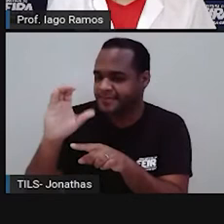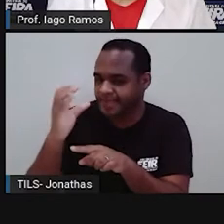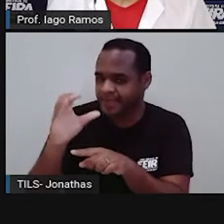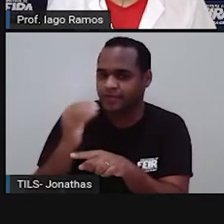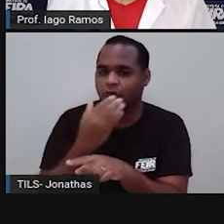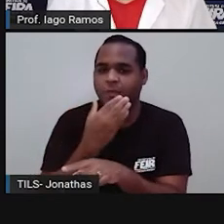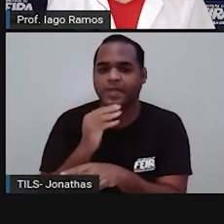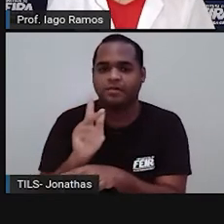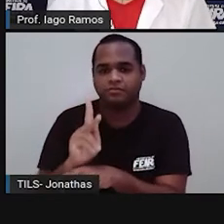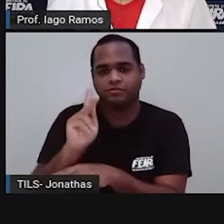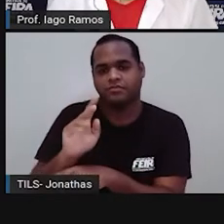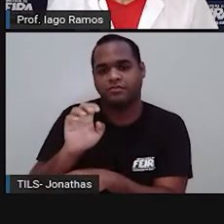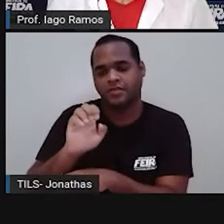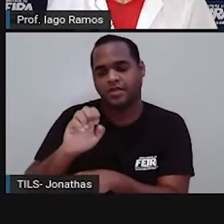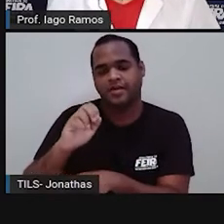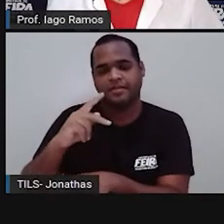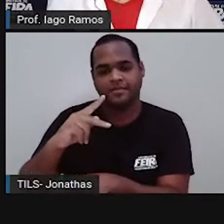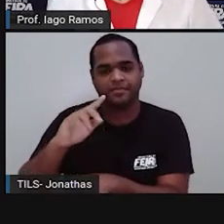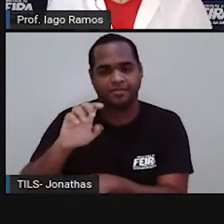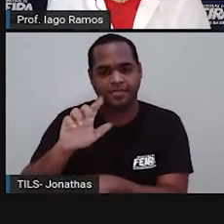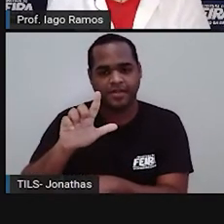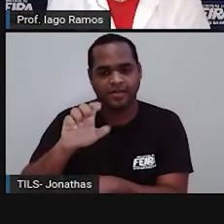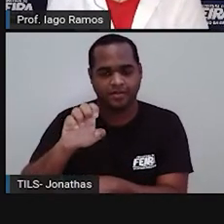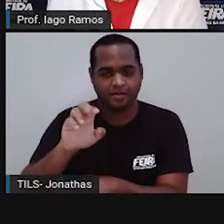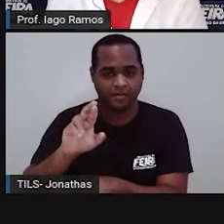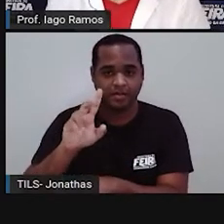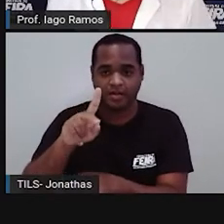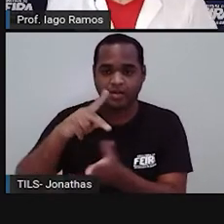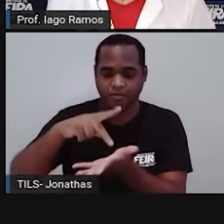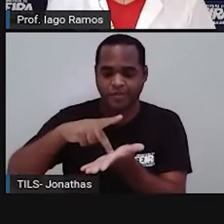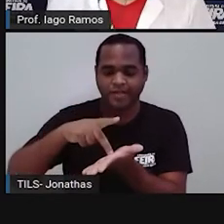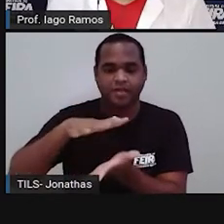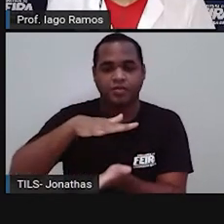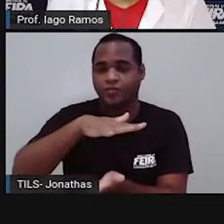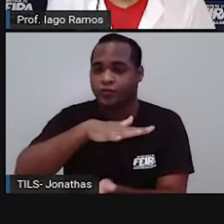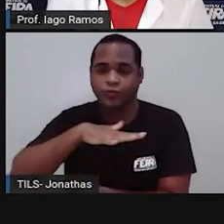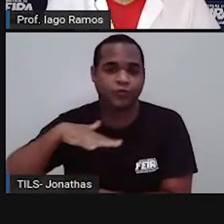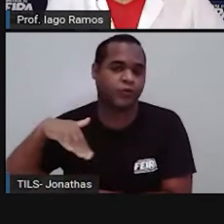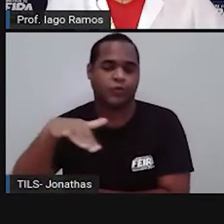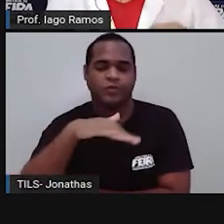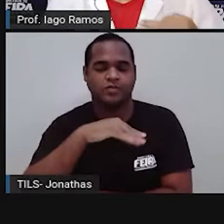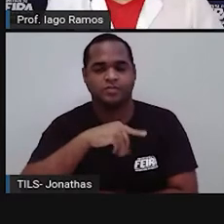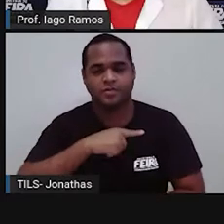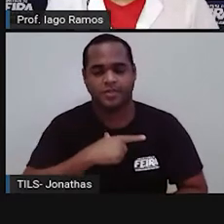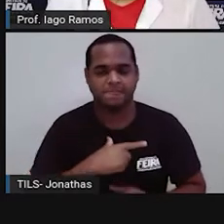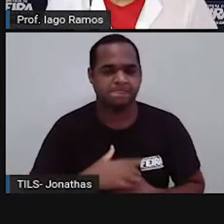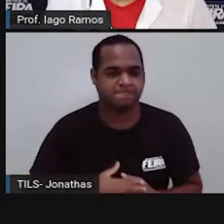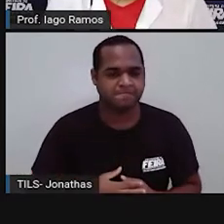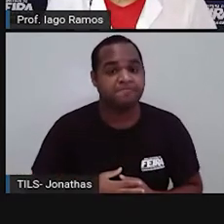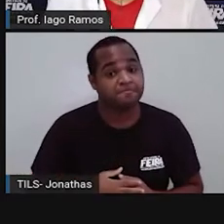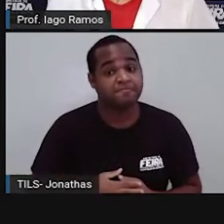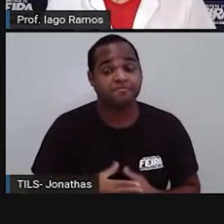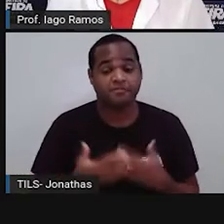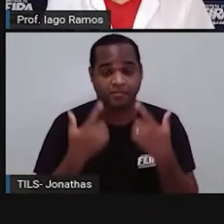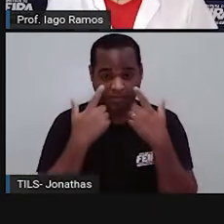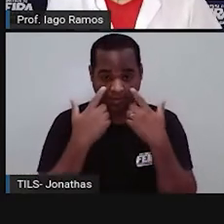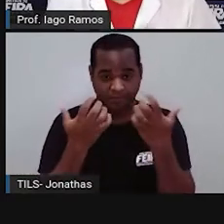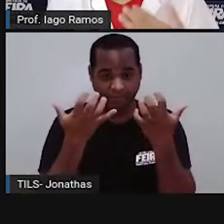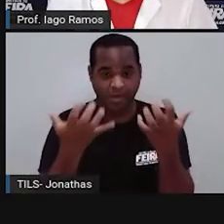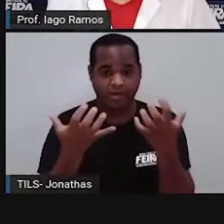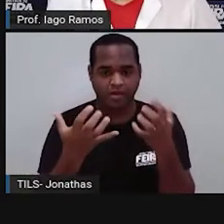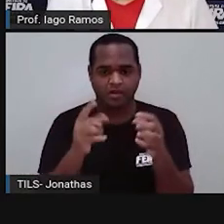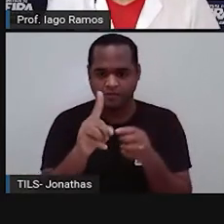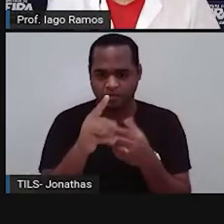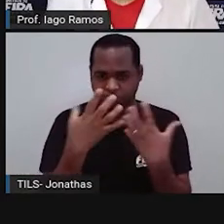Kepler. Pois é, ele diz que a geometria está em toda parte. E aí eu queria ver, né? Se você